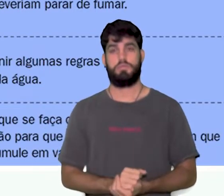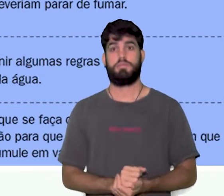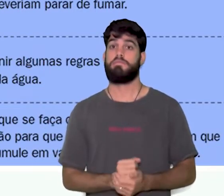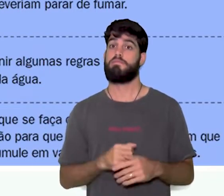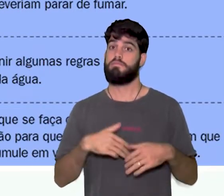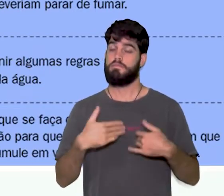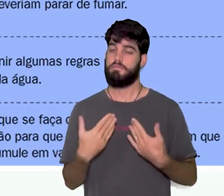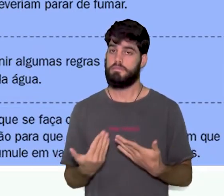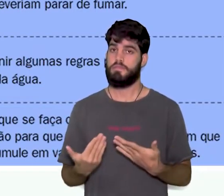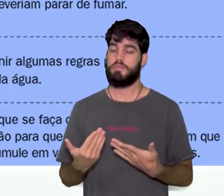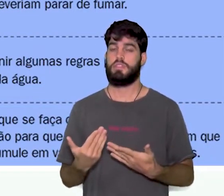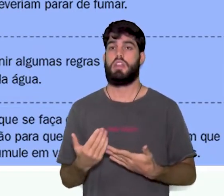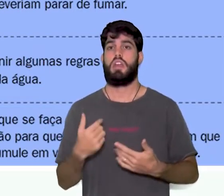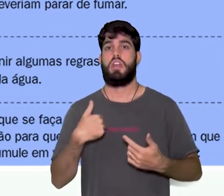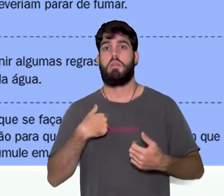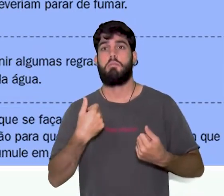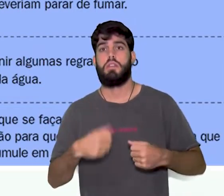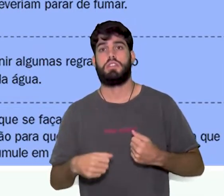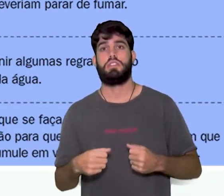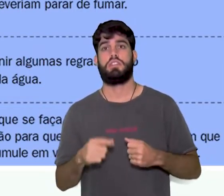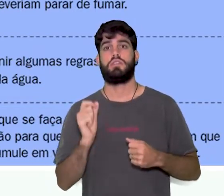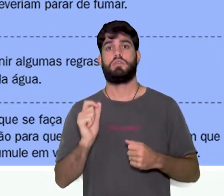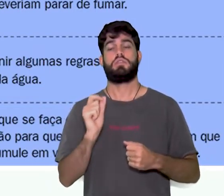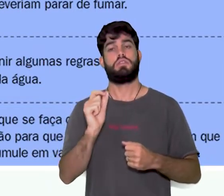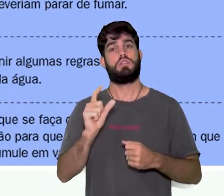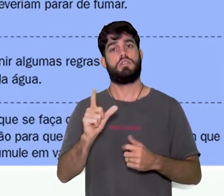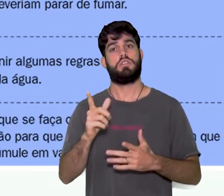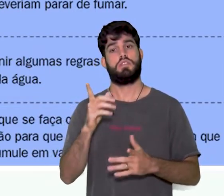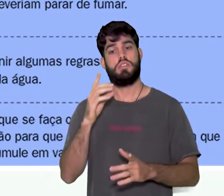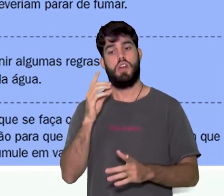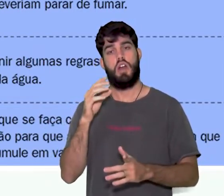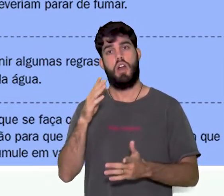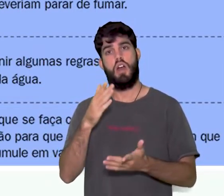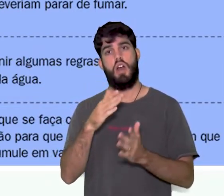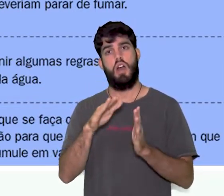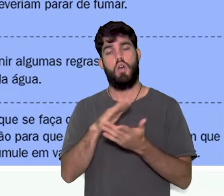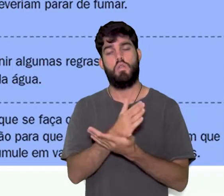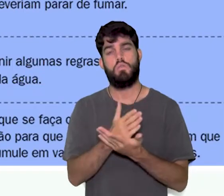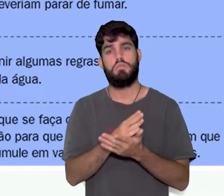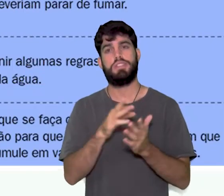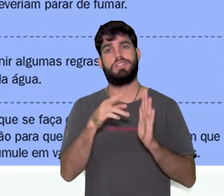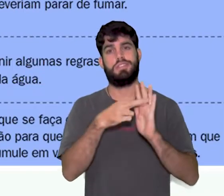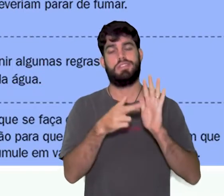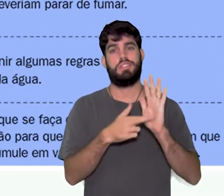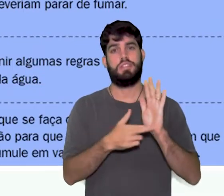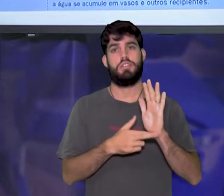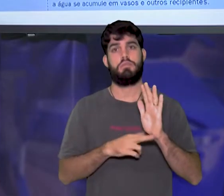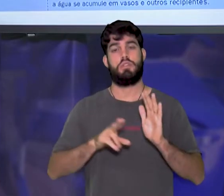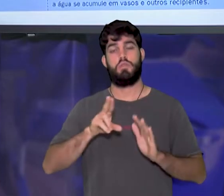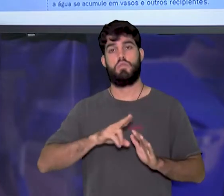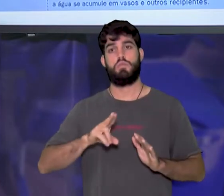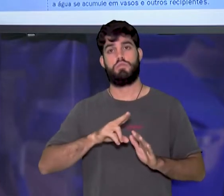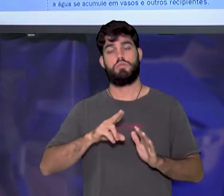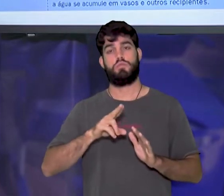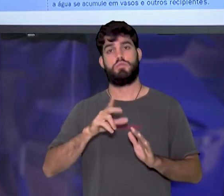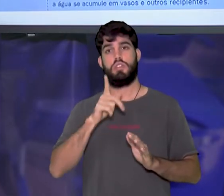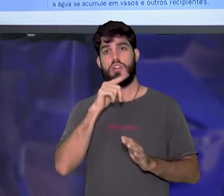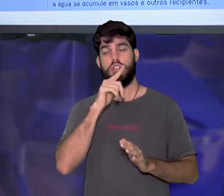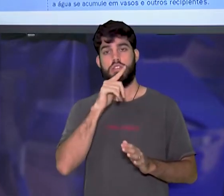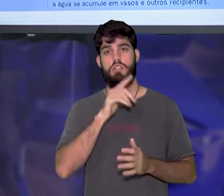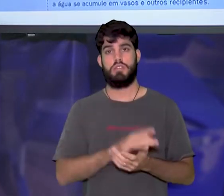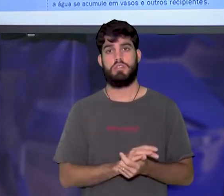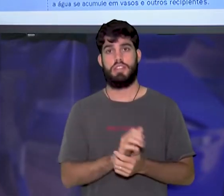é preciso definir algumas regras para o uso racional da água. Então, esse